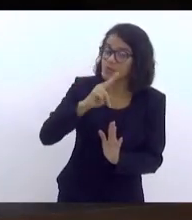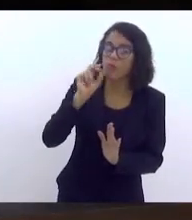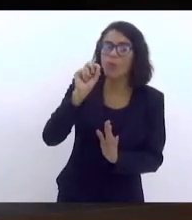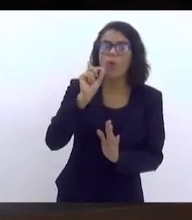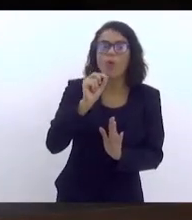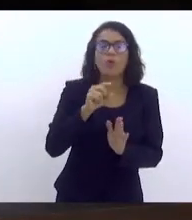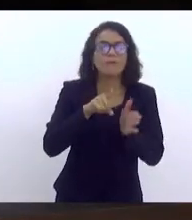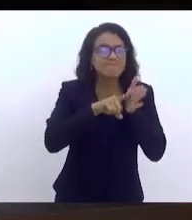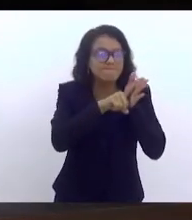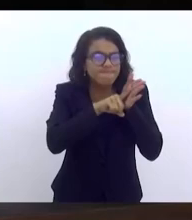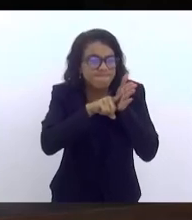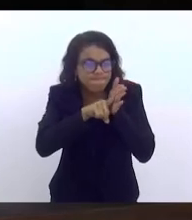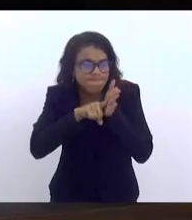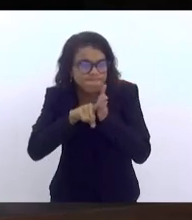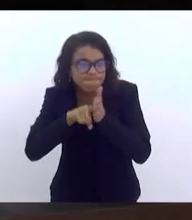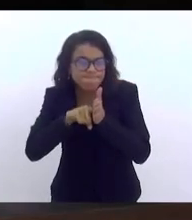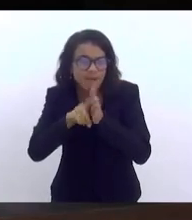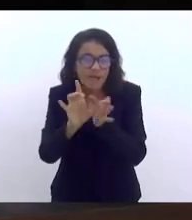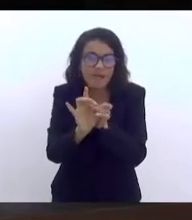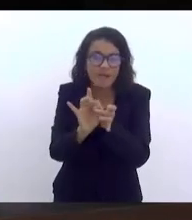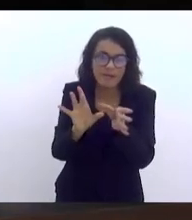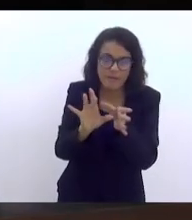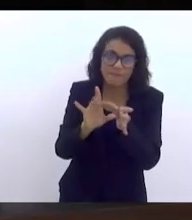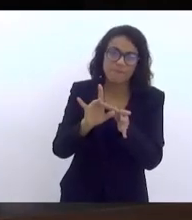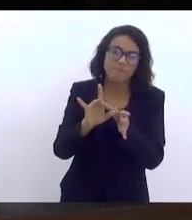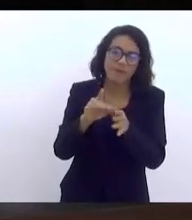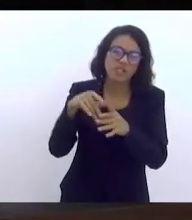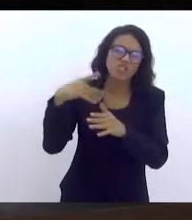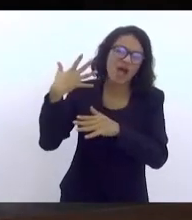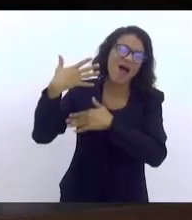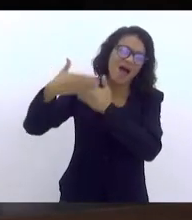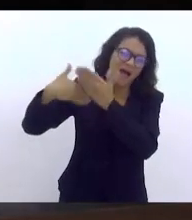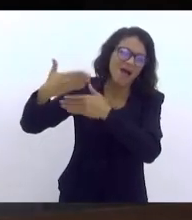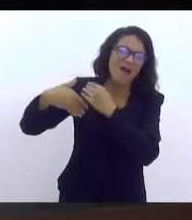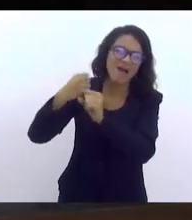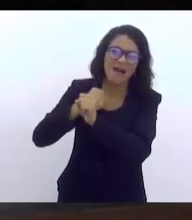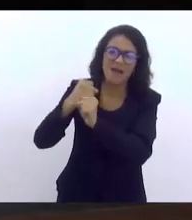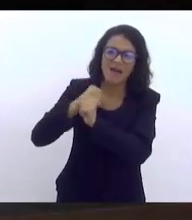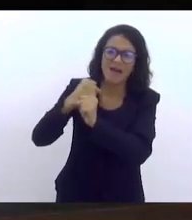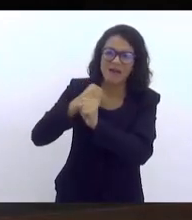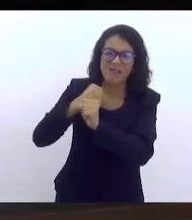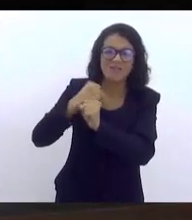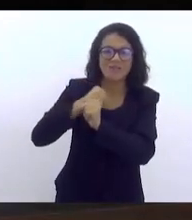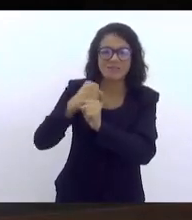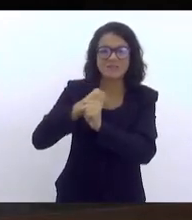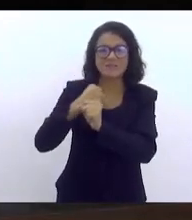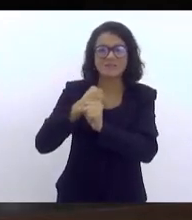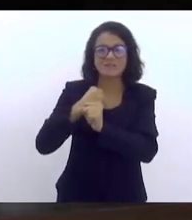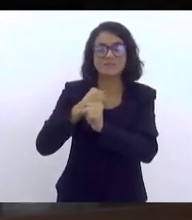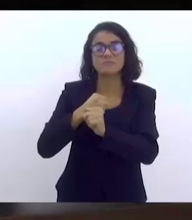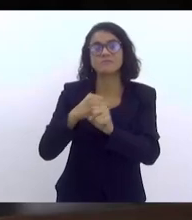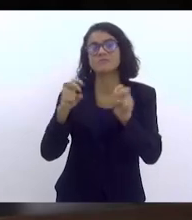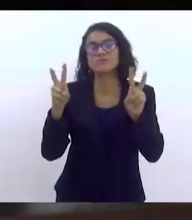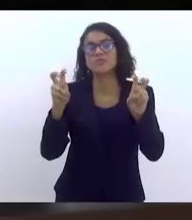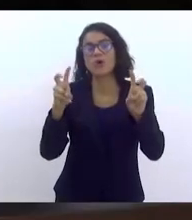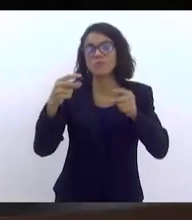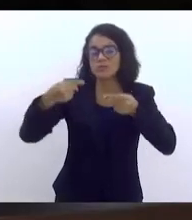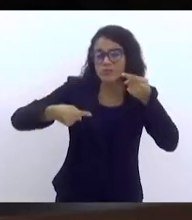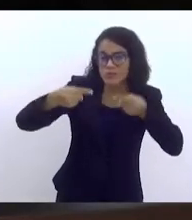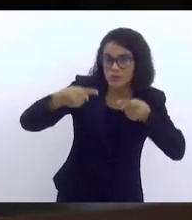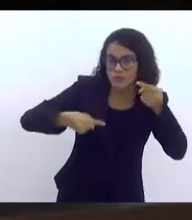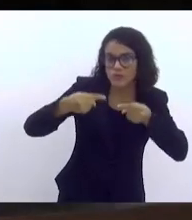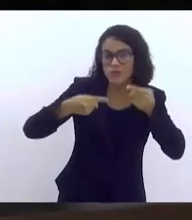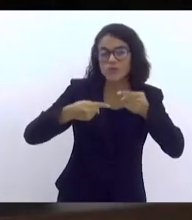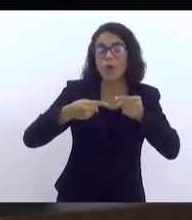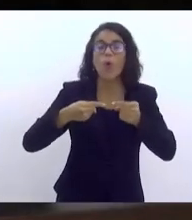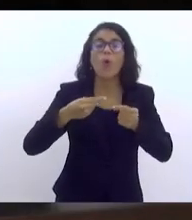é revisão, inclusive, da permissão, que nos últimos anos foi bem disseminada, dessa discussão dos